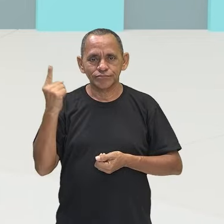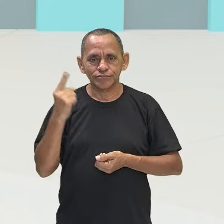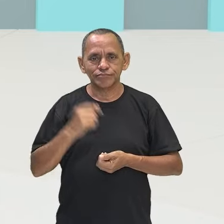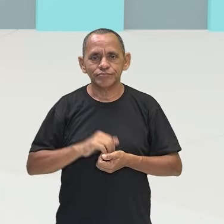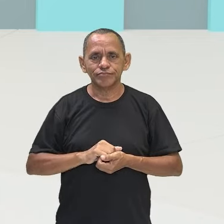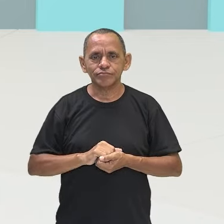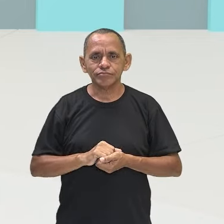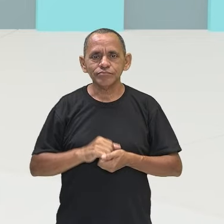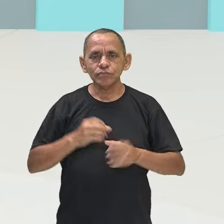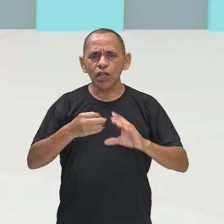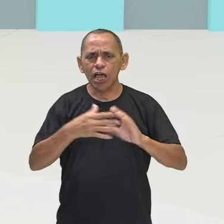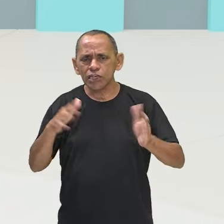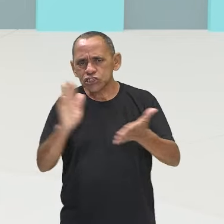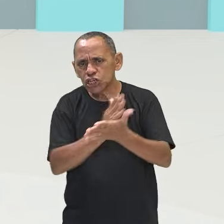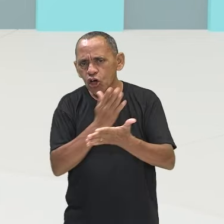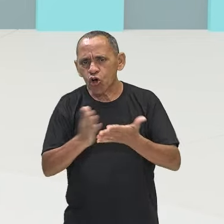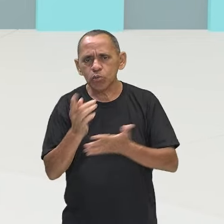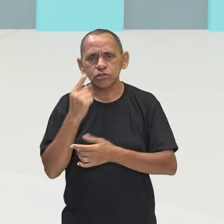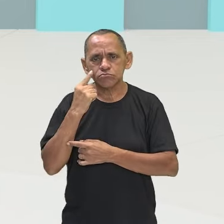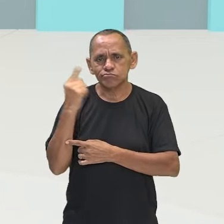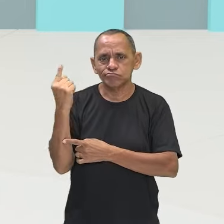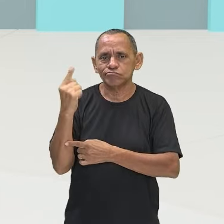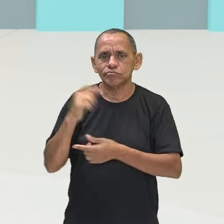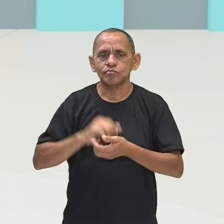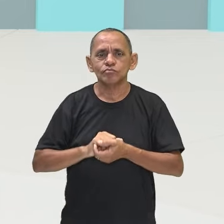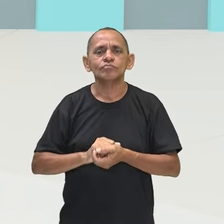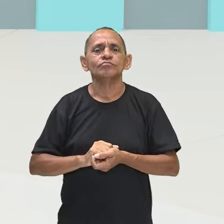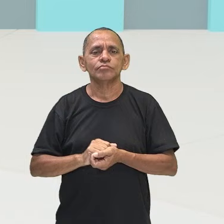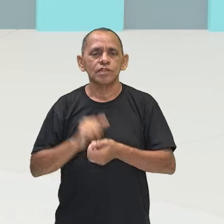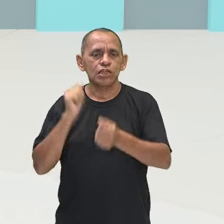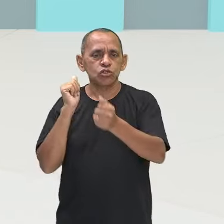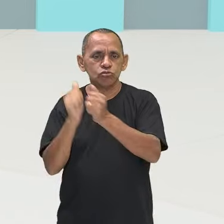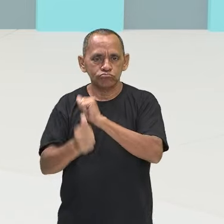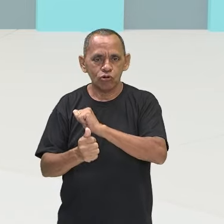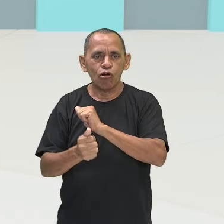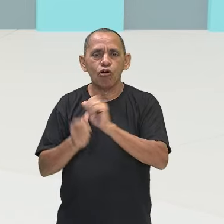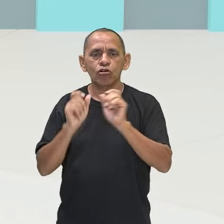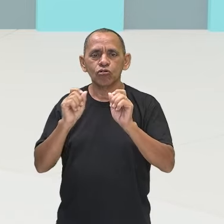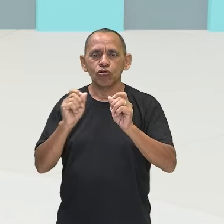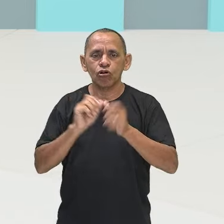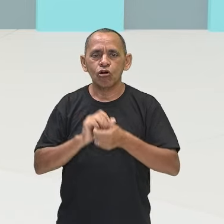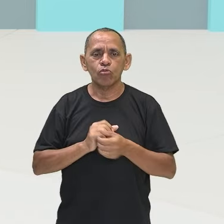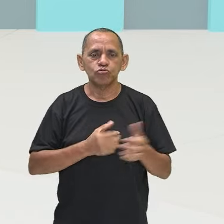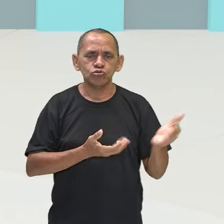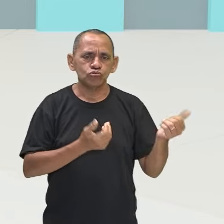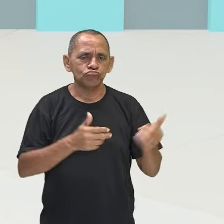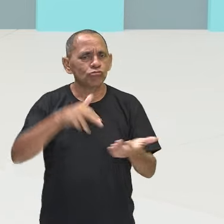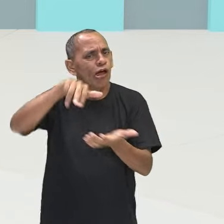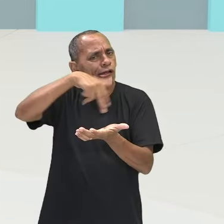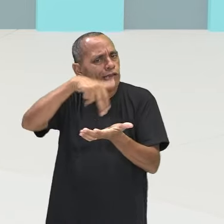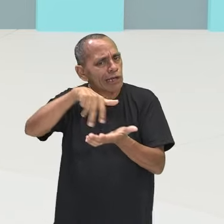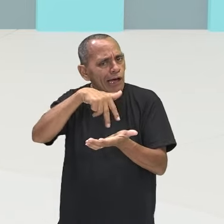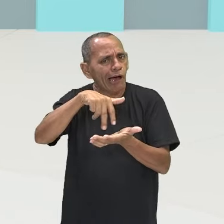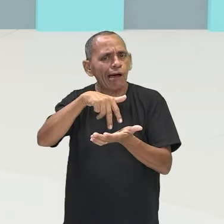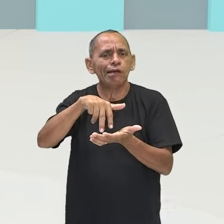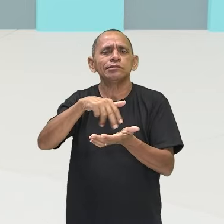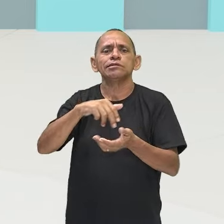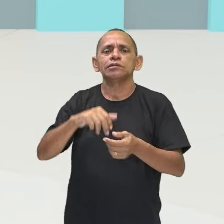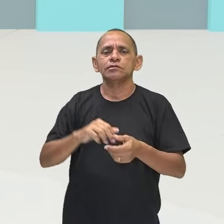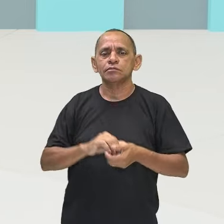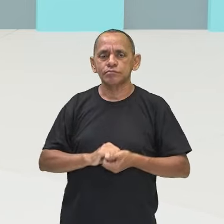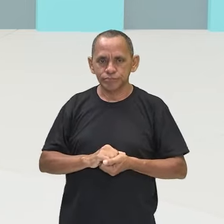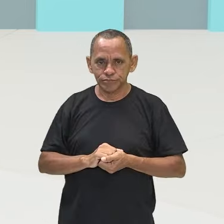características, olha só, o esporte marca a prática da juventude, a dança também